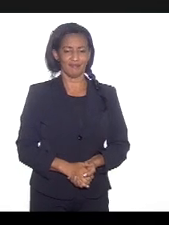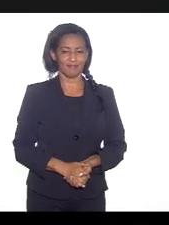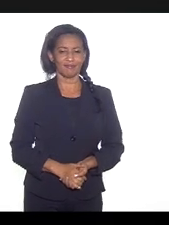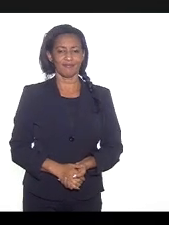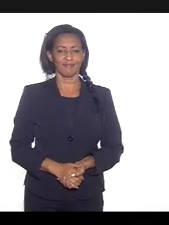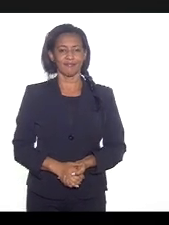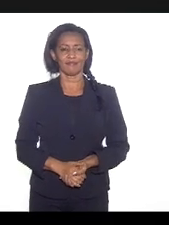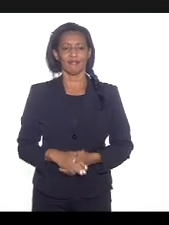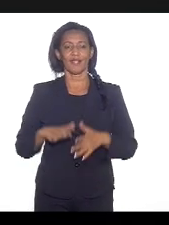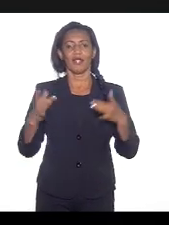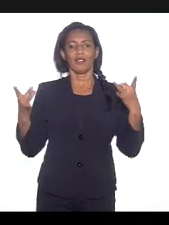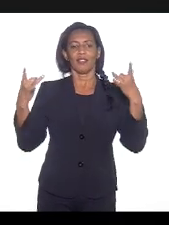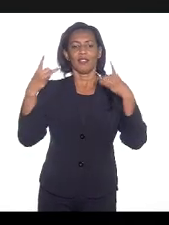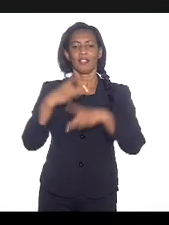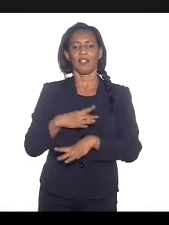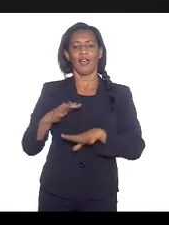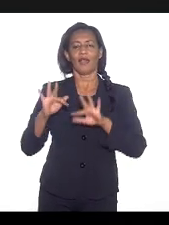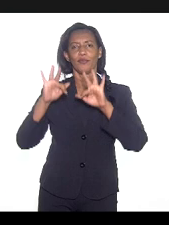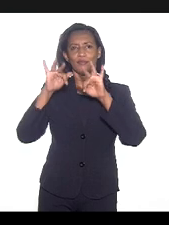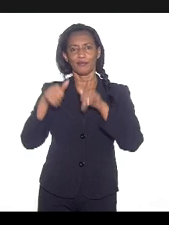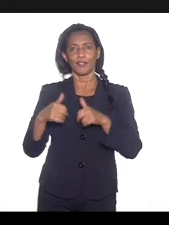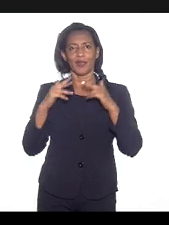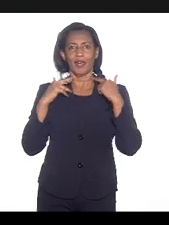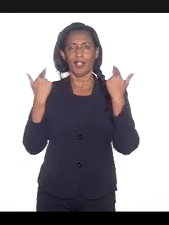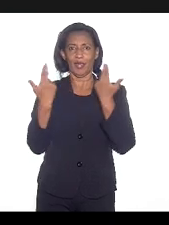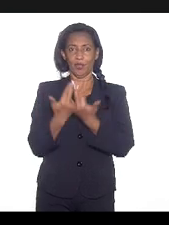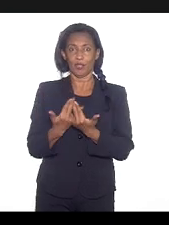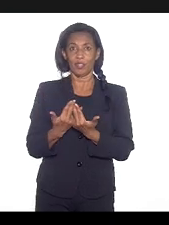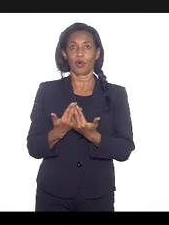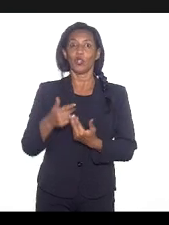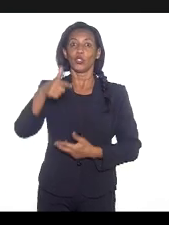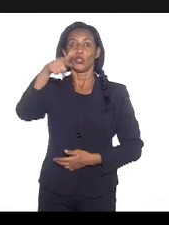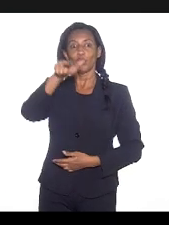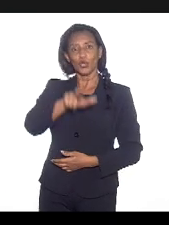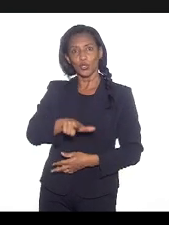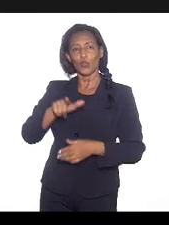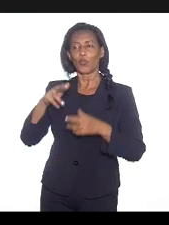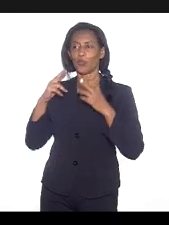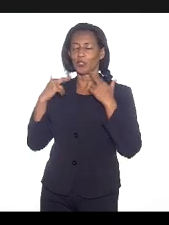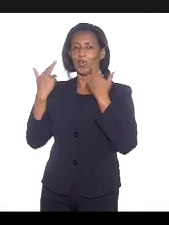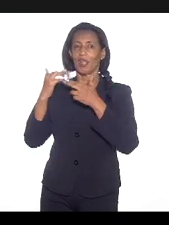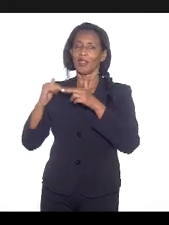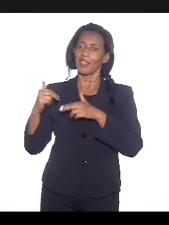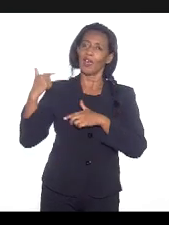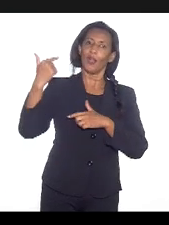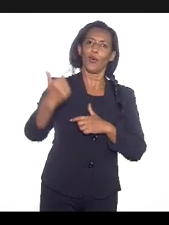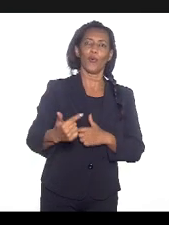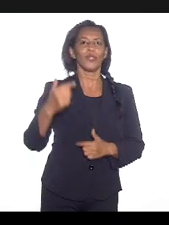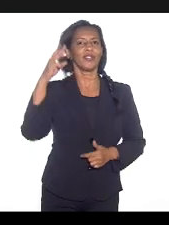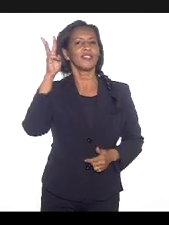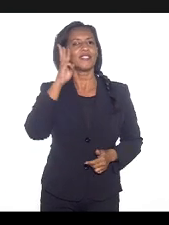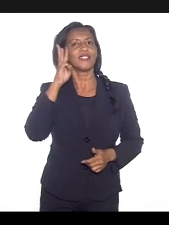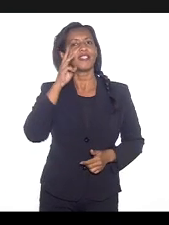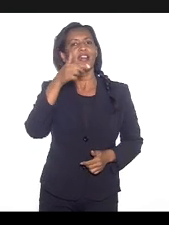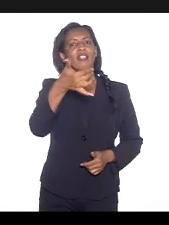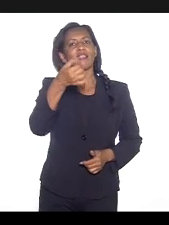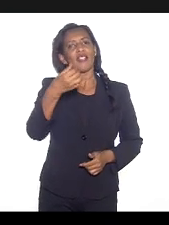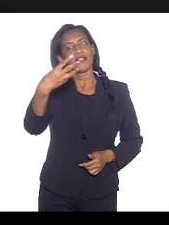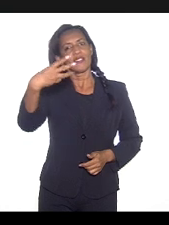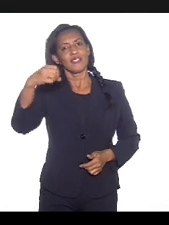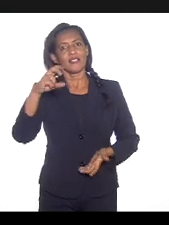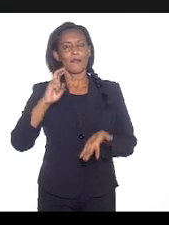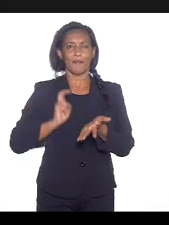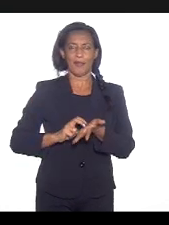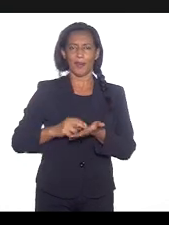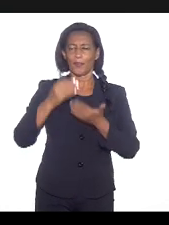Então, declaro encerrada a presente reunião, estaremos novamente reunidos na próxima terça-feira às 10h30 da manhã.